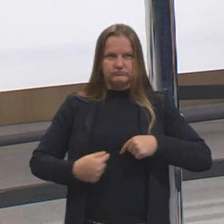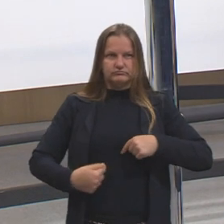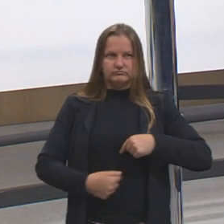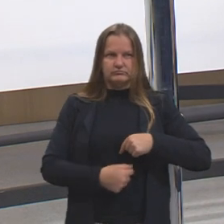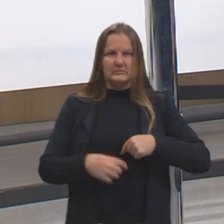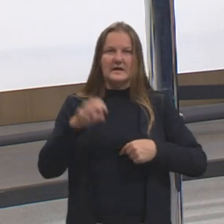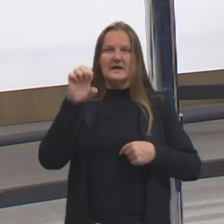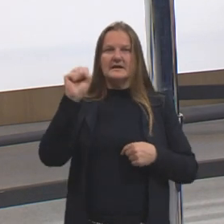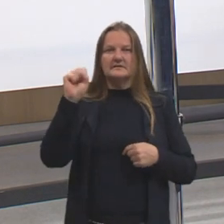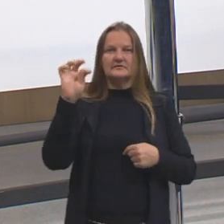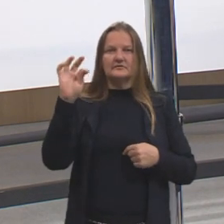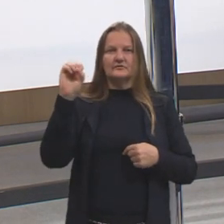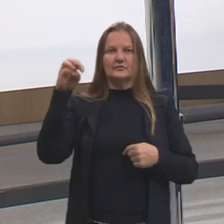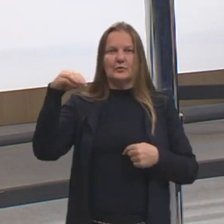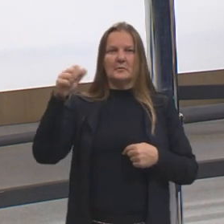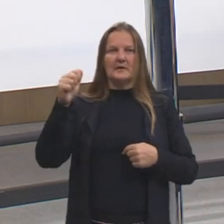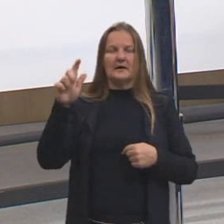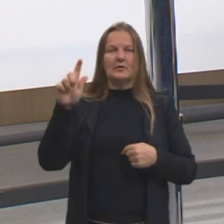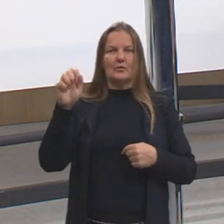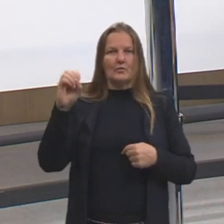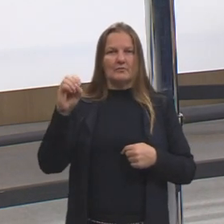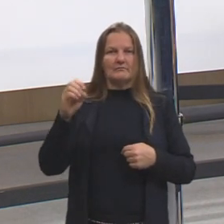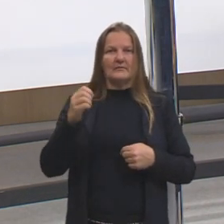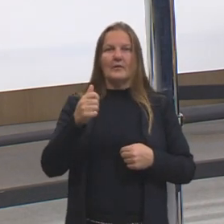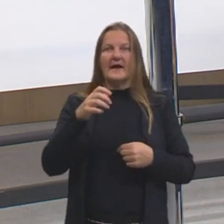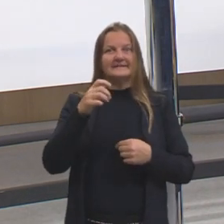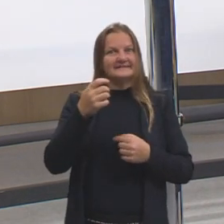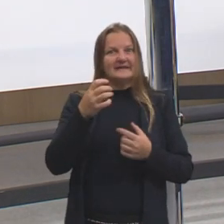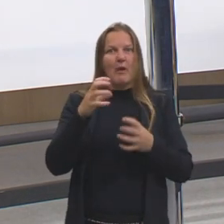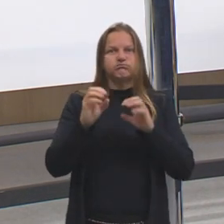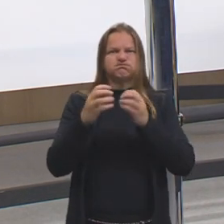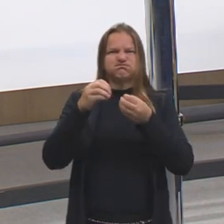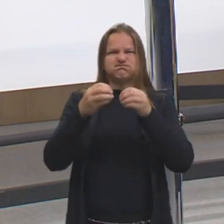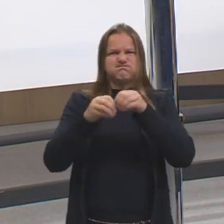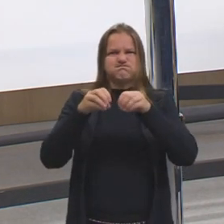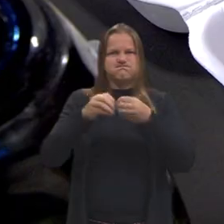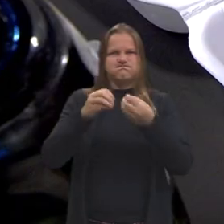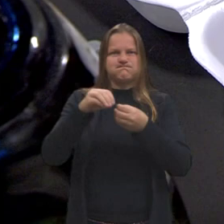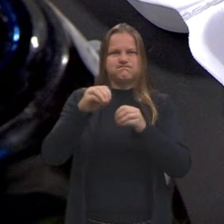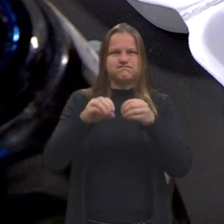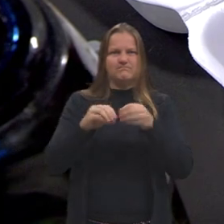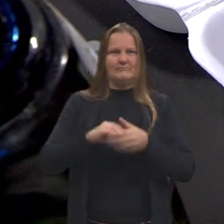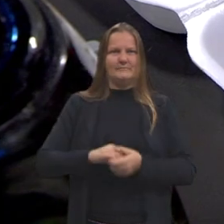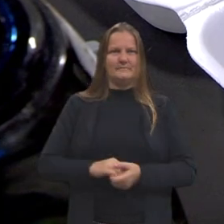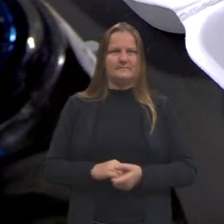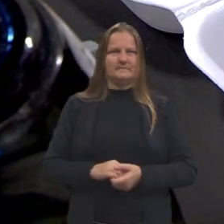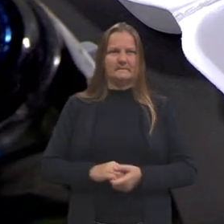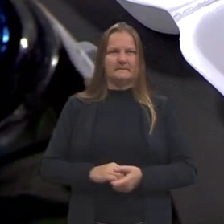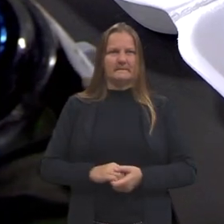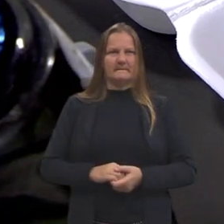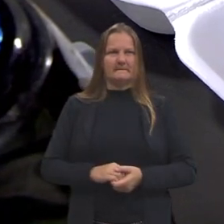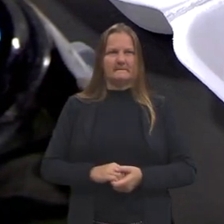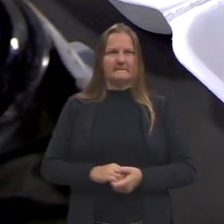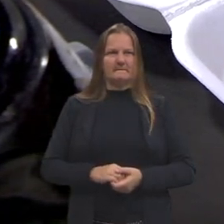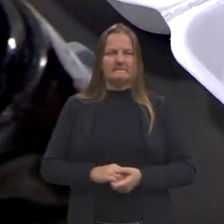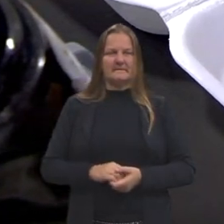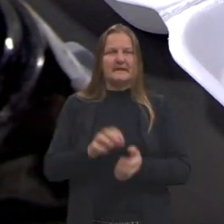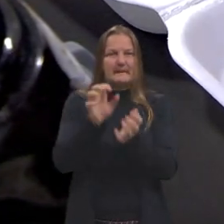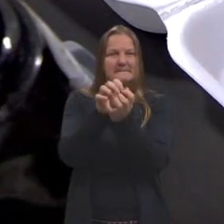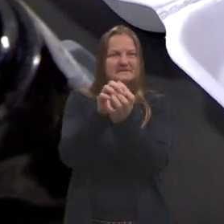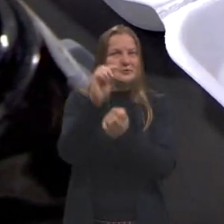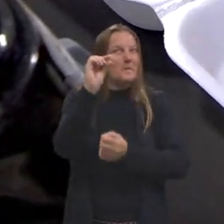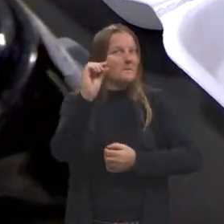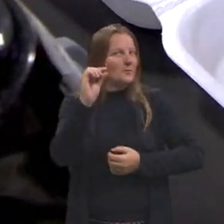Essa pessoa não mastigou bem esse alimento, né? Vai chegar meio em pedacinhos. Faz de conta que essa pessoa não mastigou bem.